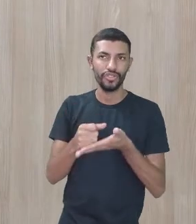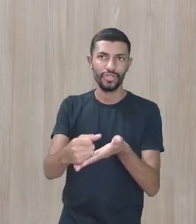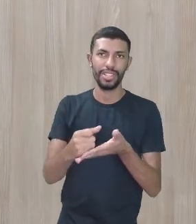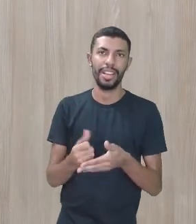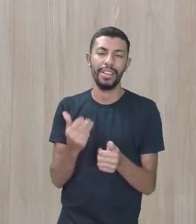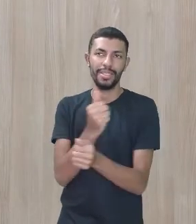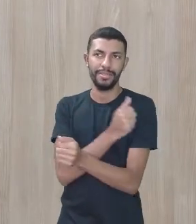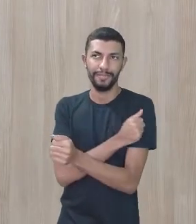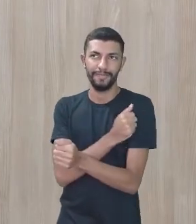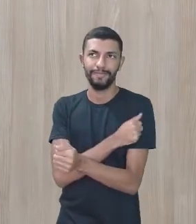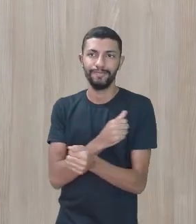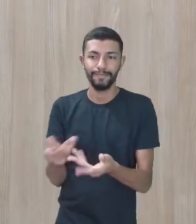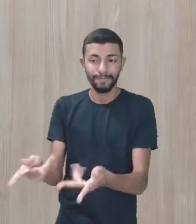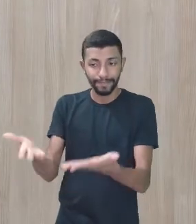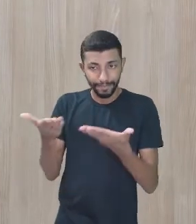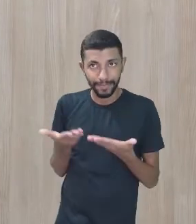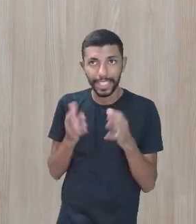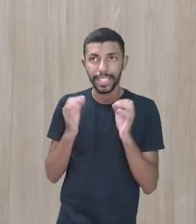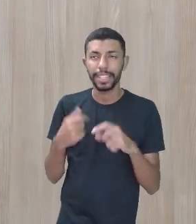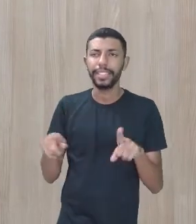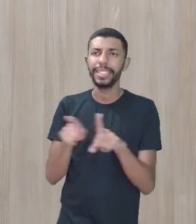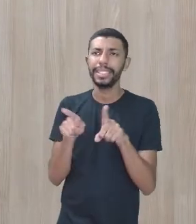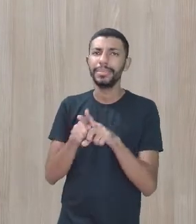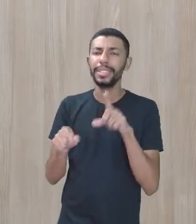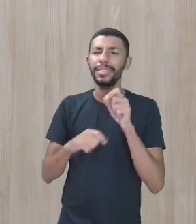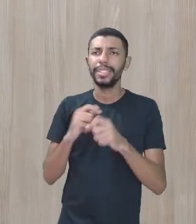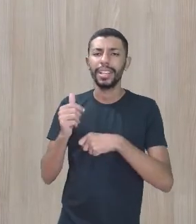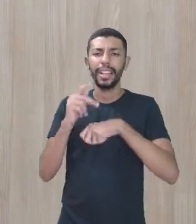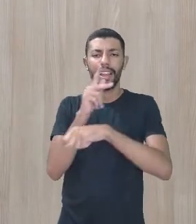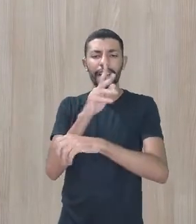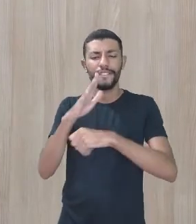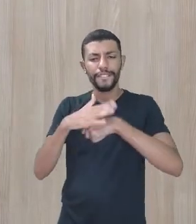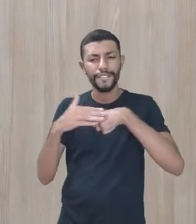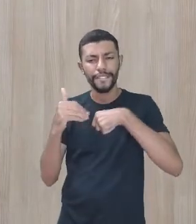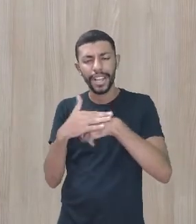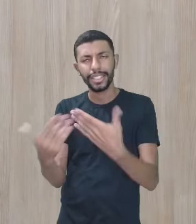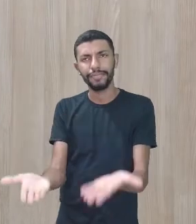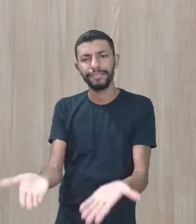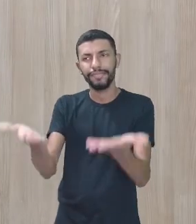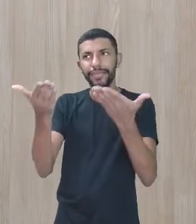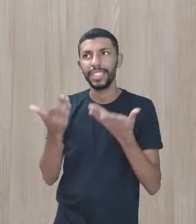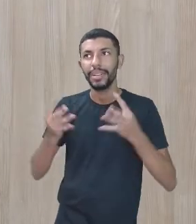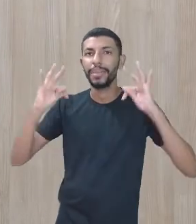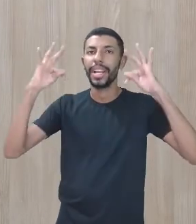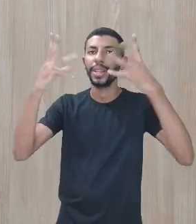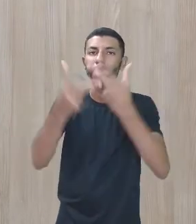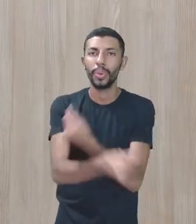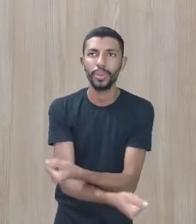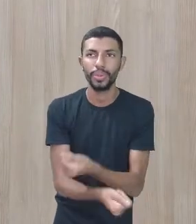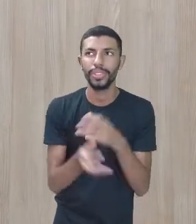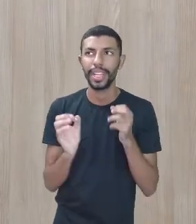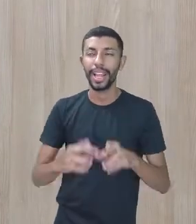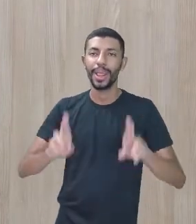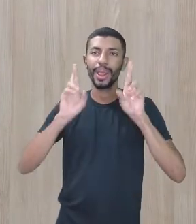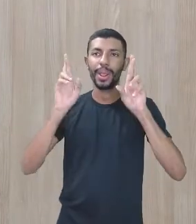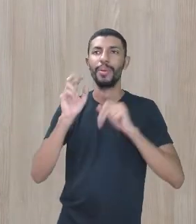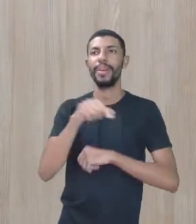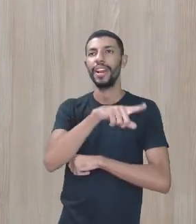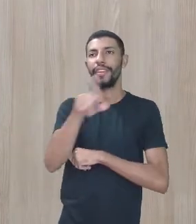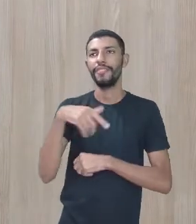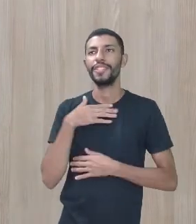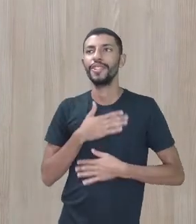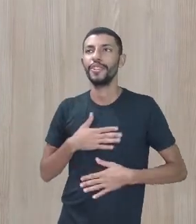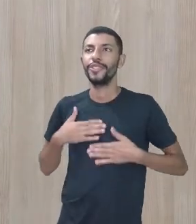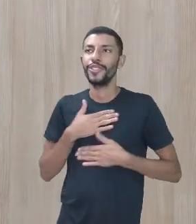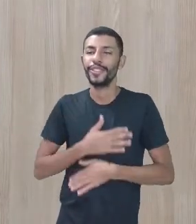e afetividade e acolhimento para todos. Eu espero que você tenha gostado